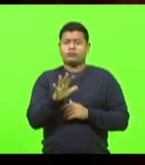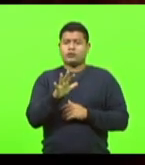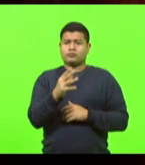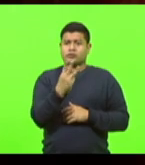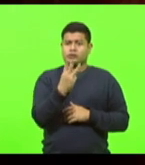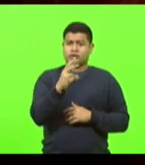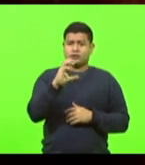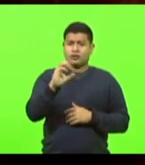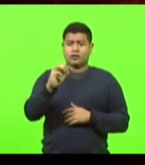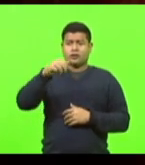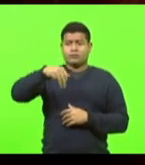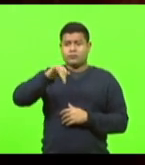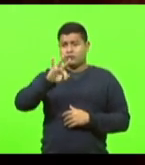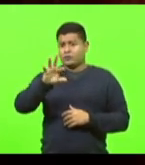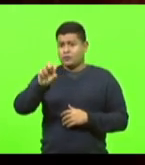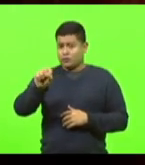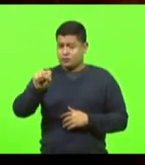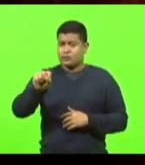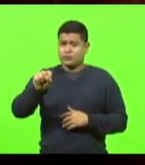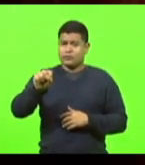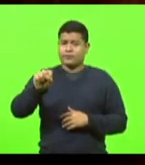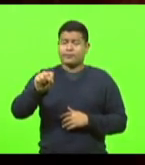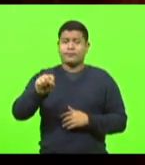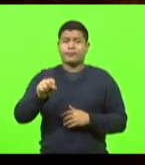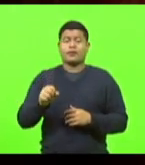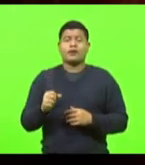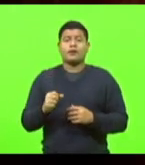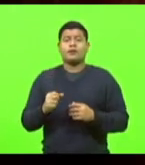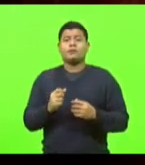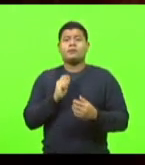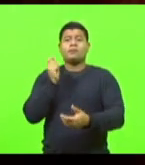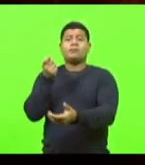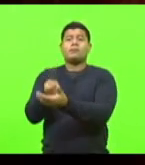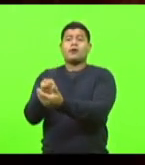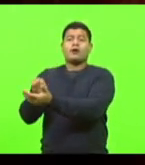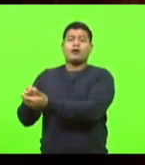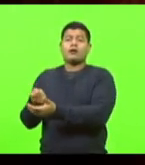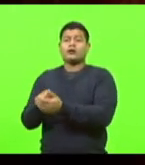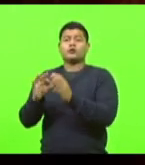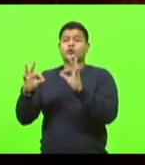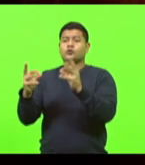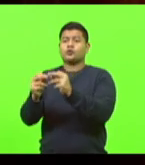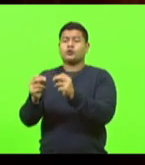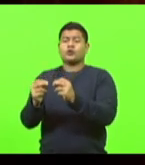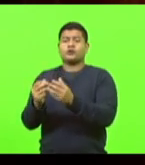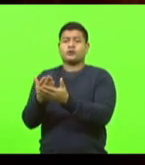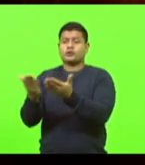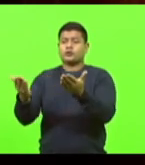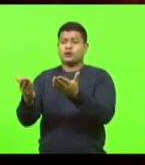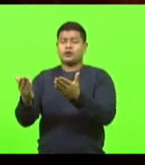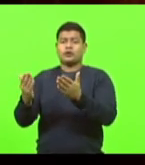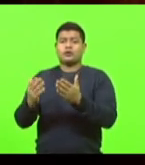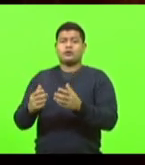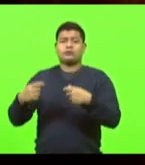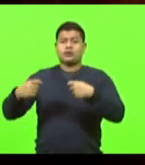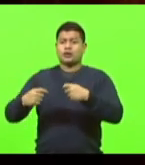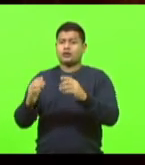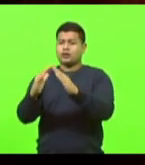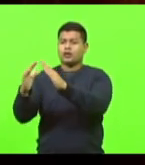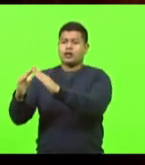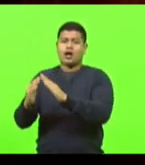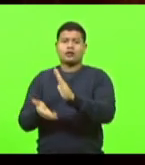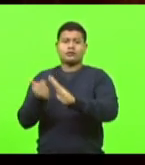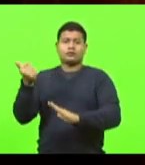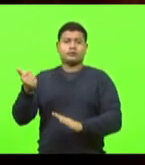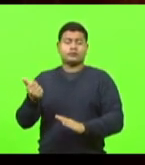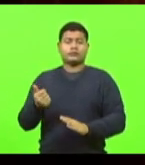milhões de reais para pagar todas as indenizações. Pois bem, depois de meses